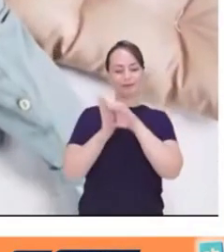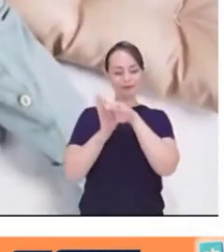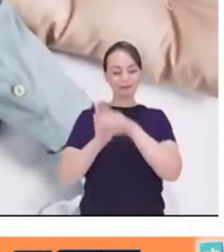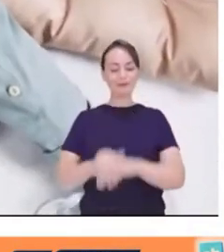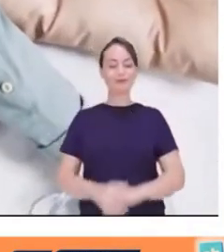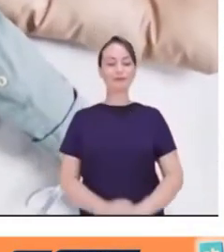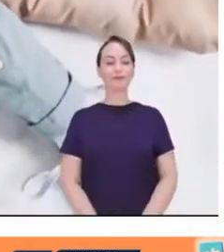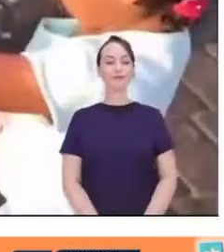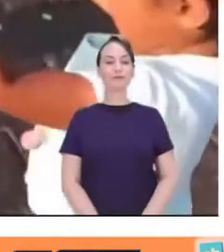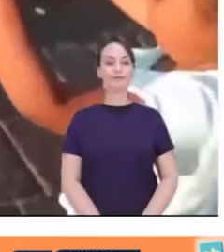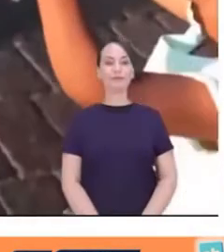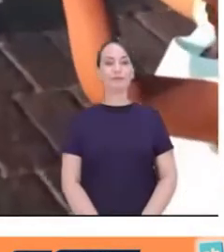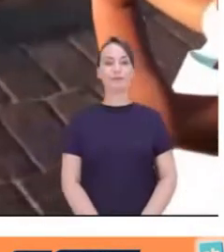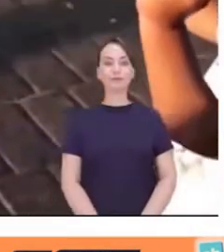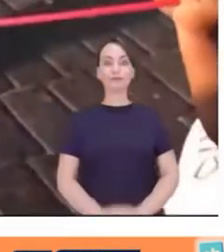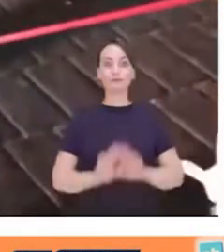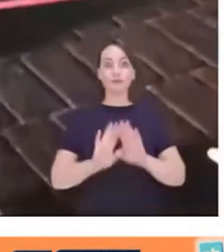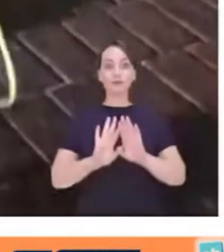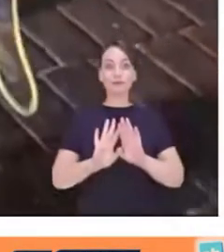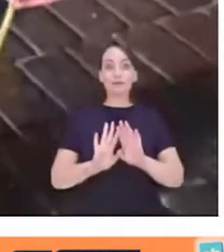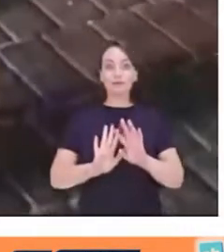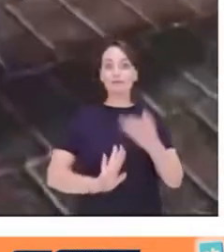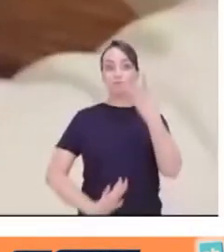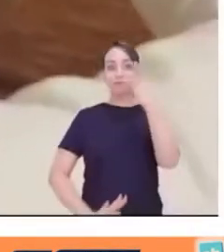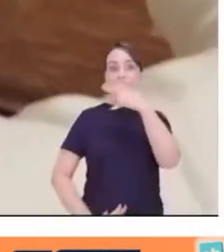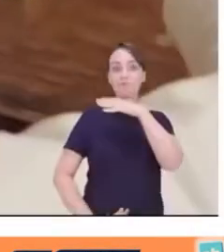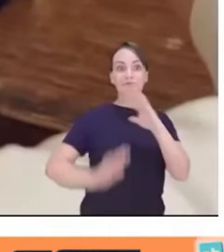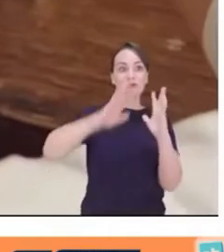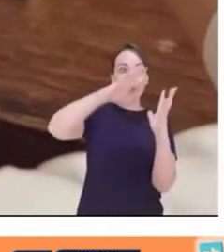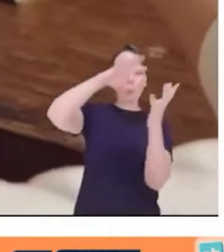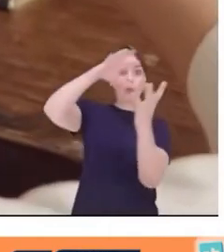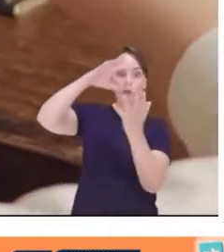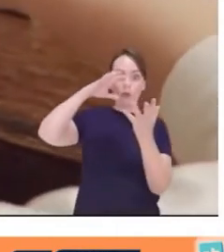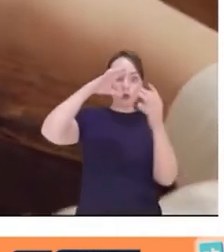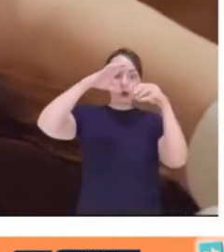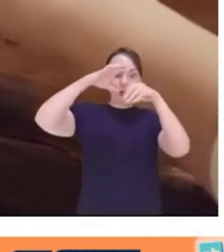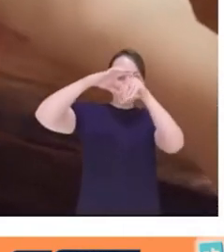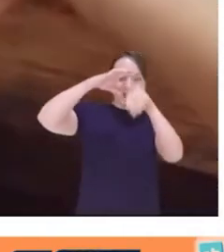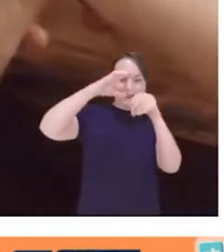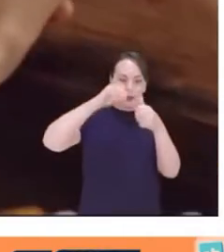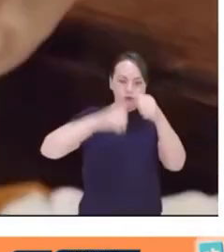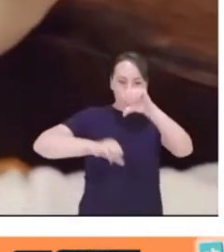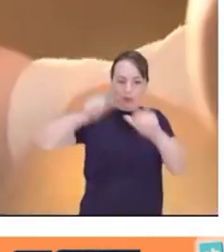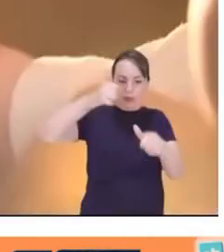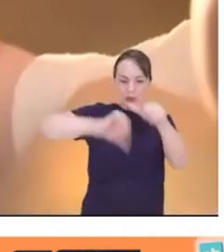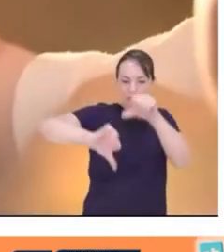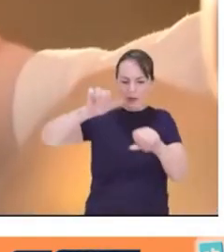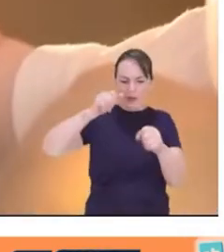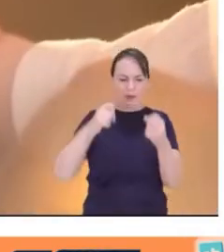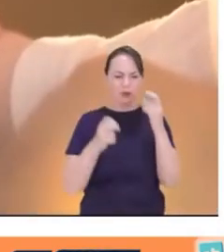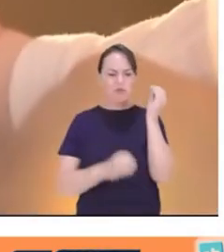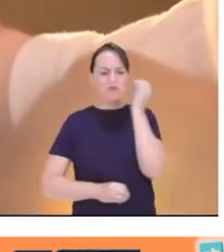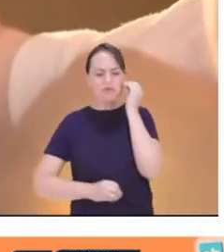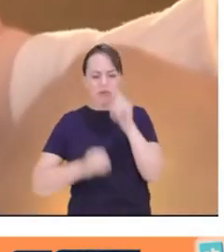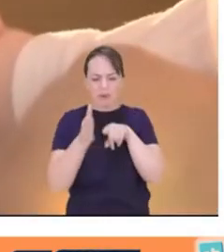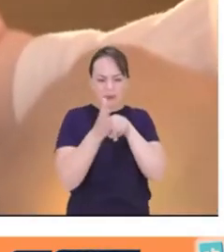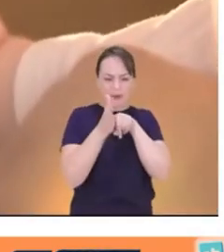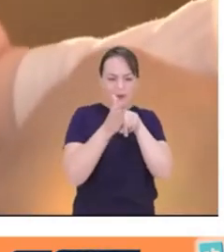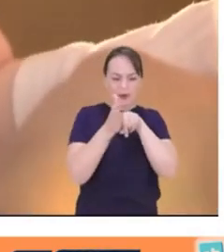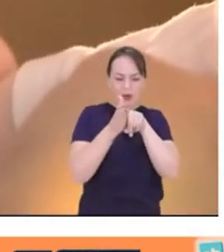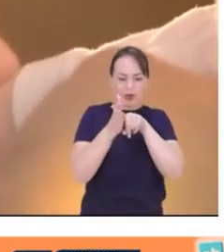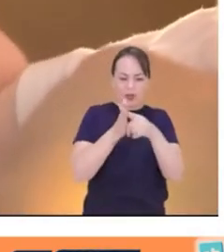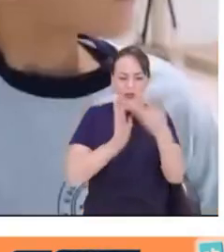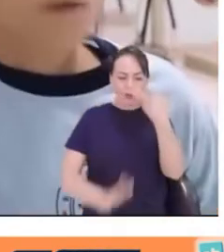criança, o mundo é como um grande laboratório, cheio de experimentos a fazer. E desde pequenas, elas